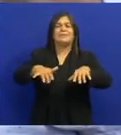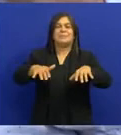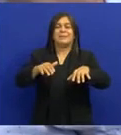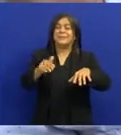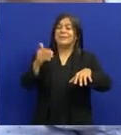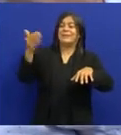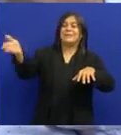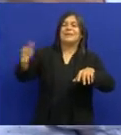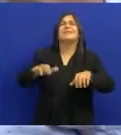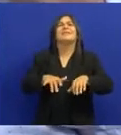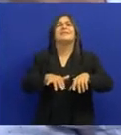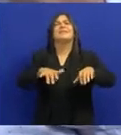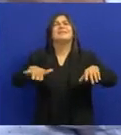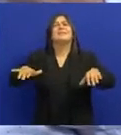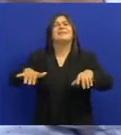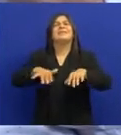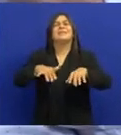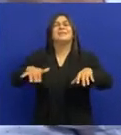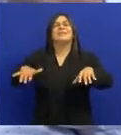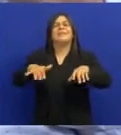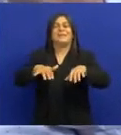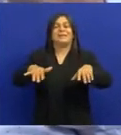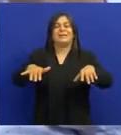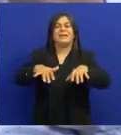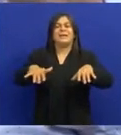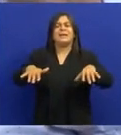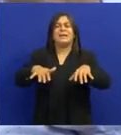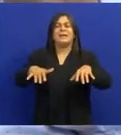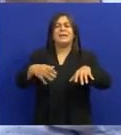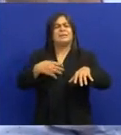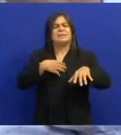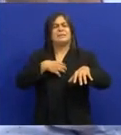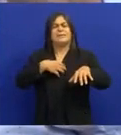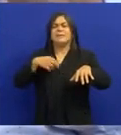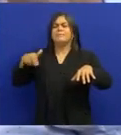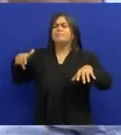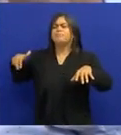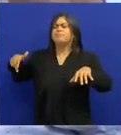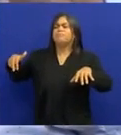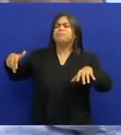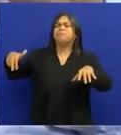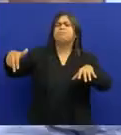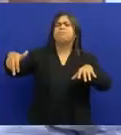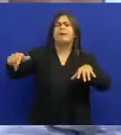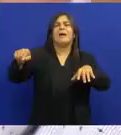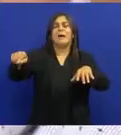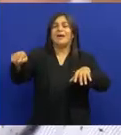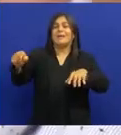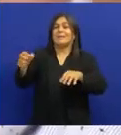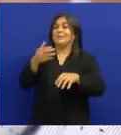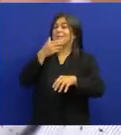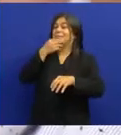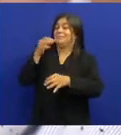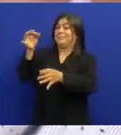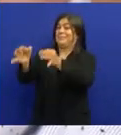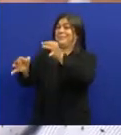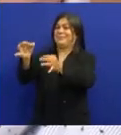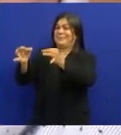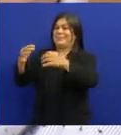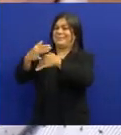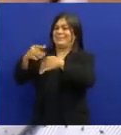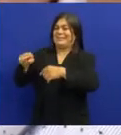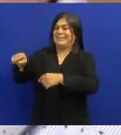ouvia na calçada Quando ele passava na casa De um juiz da cidade Inclusive